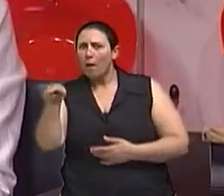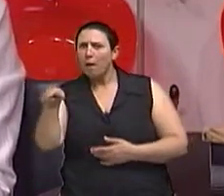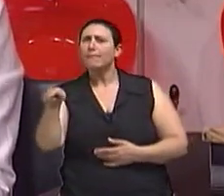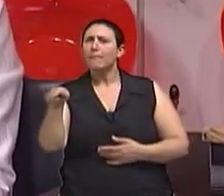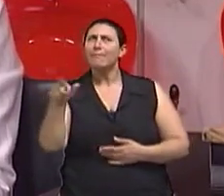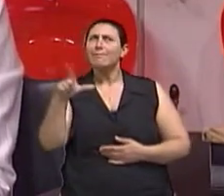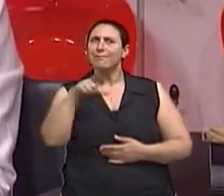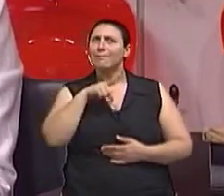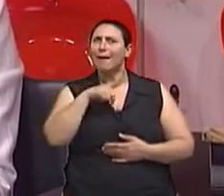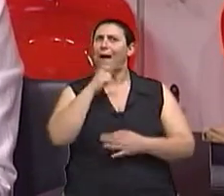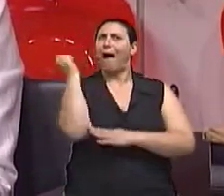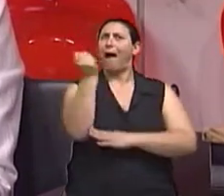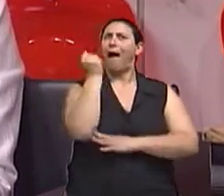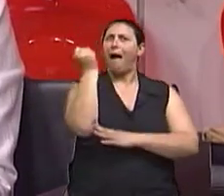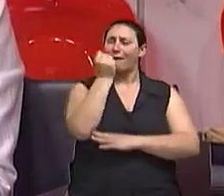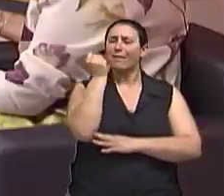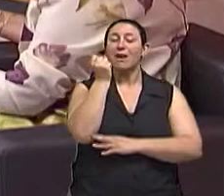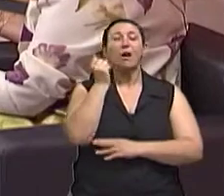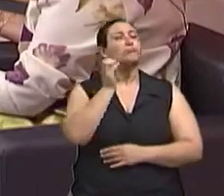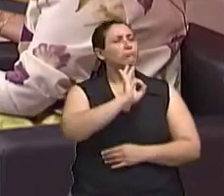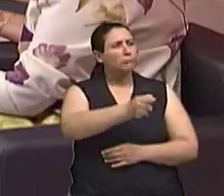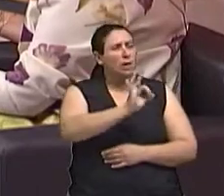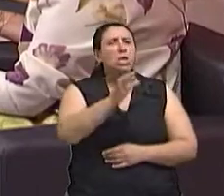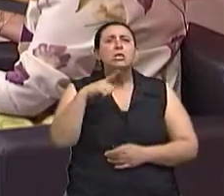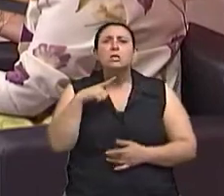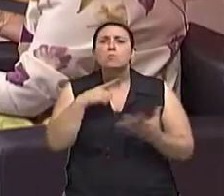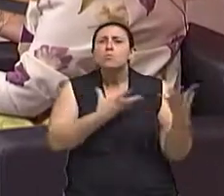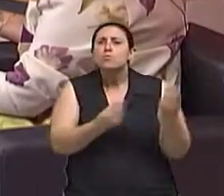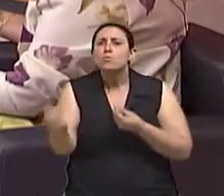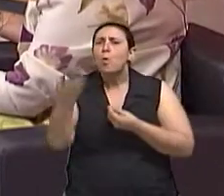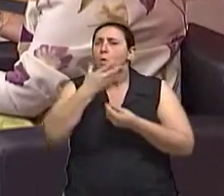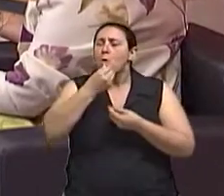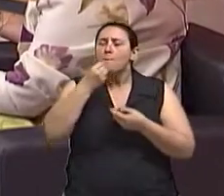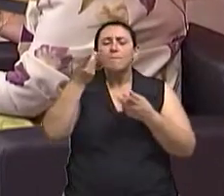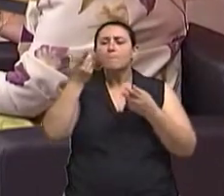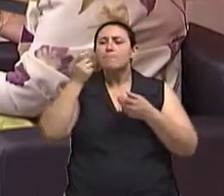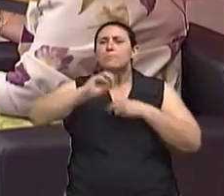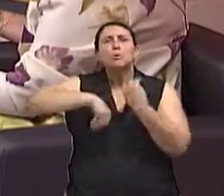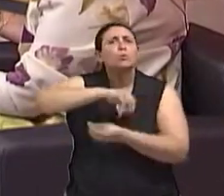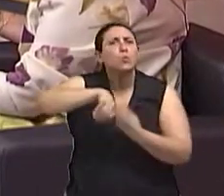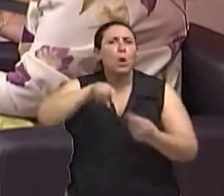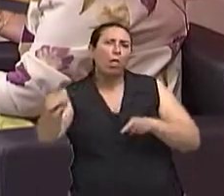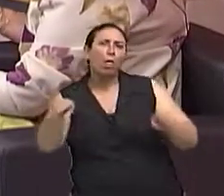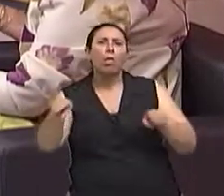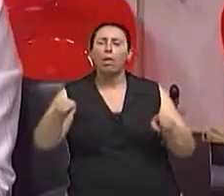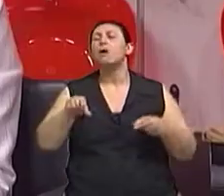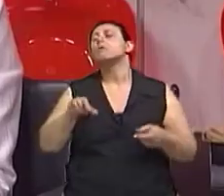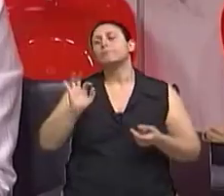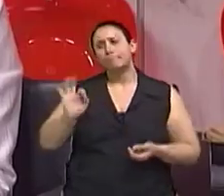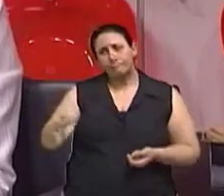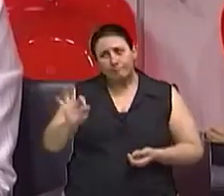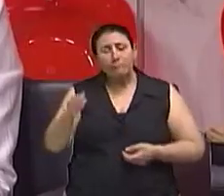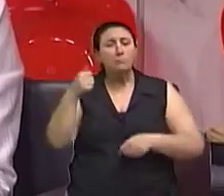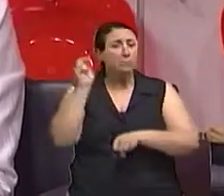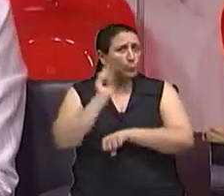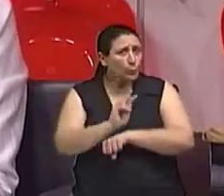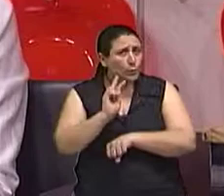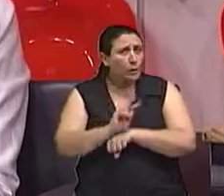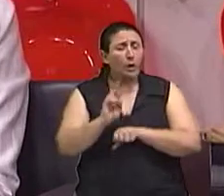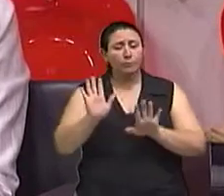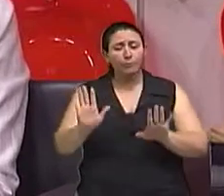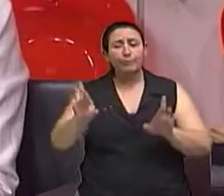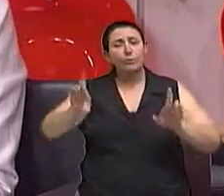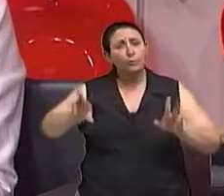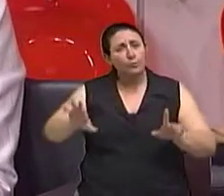Mas o leigo faz uma mistura muito grande com isso, não grande, muito grande. E o que que, na verdade, o